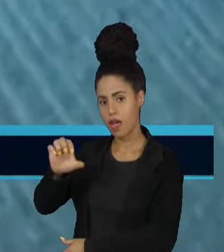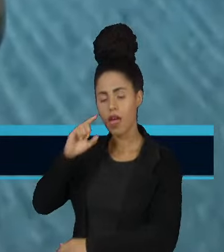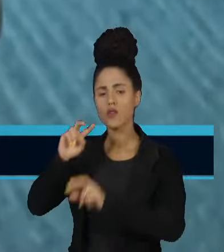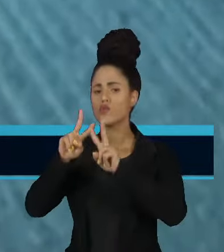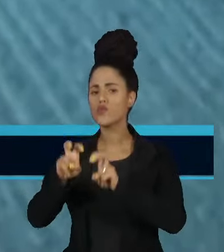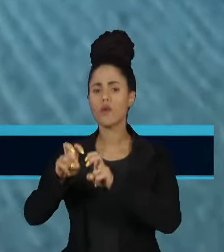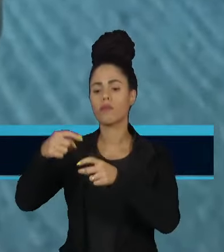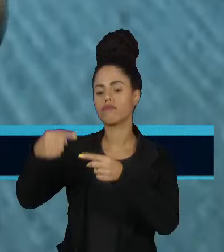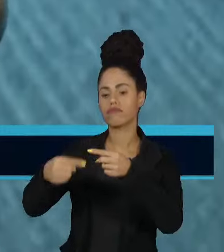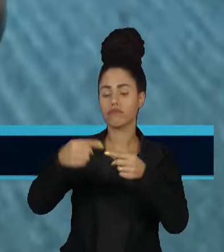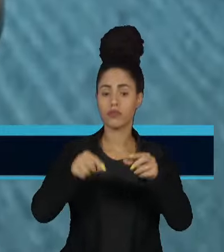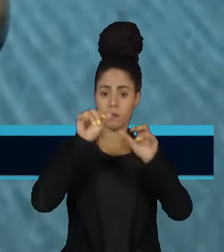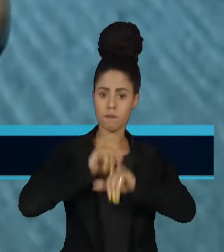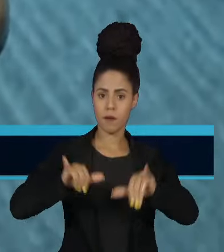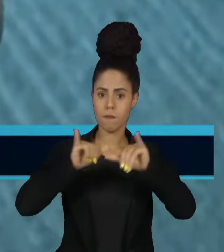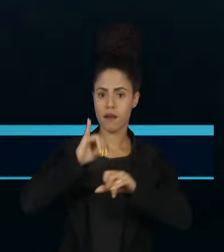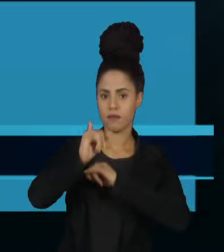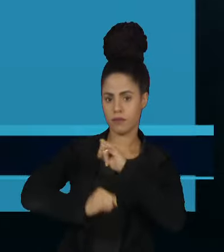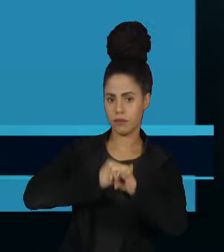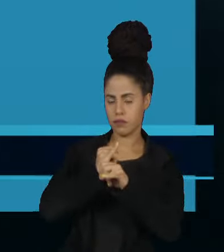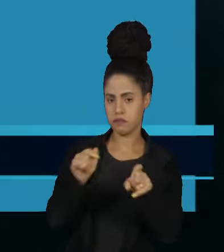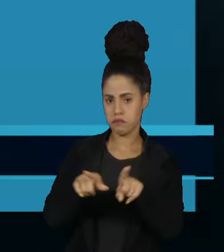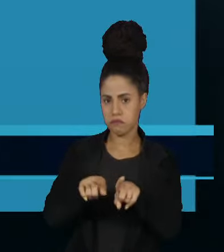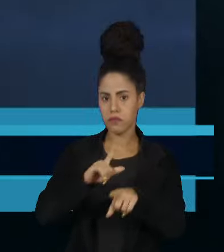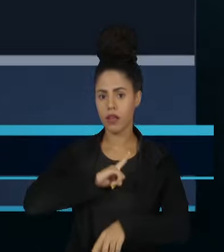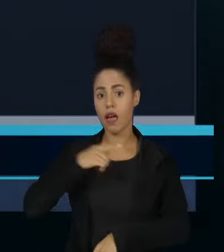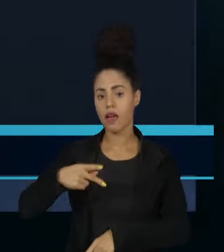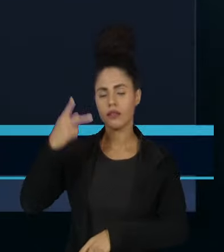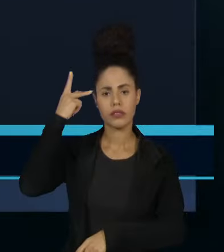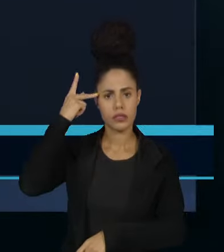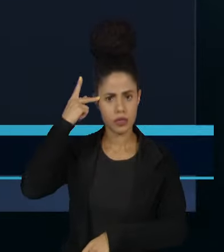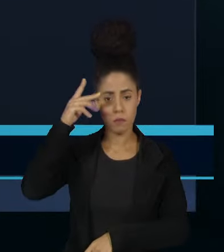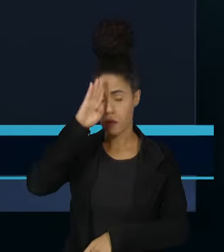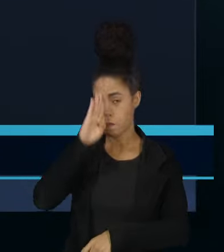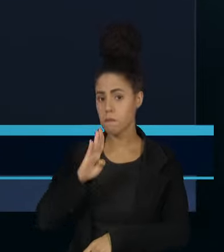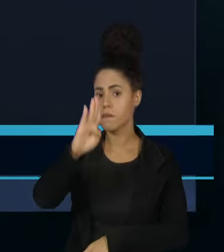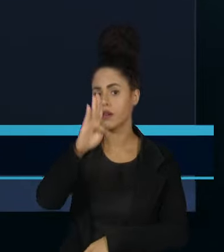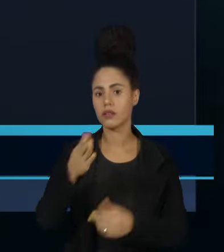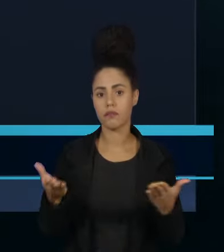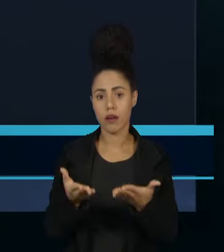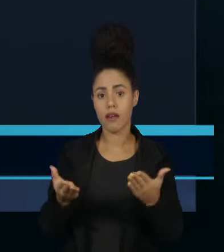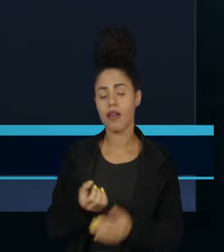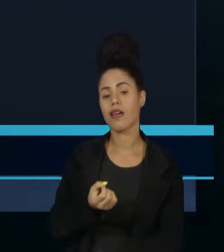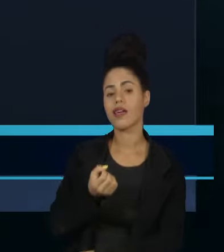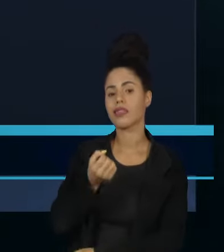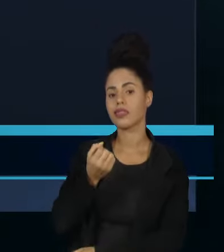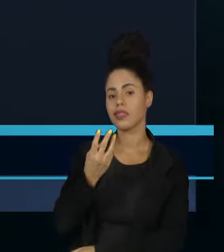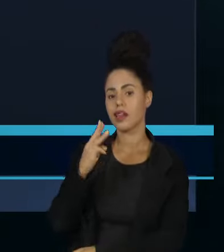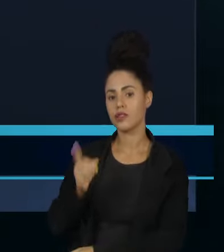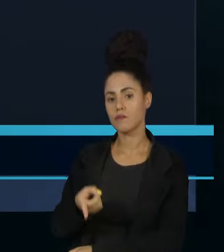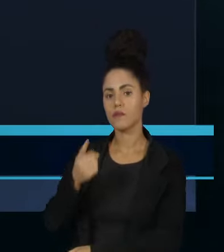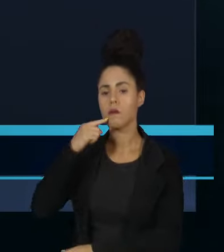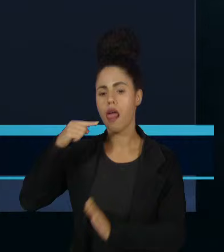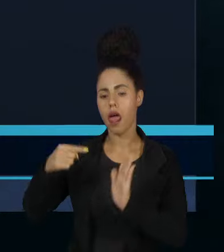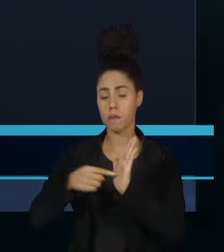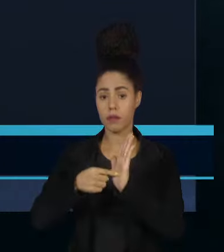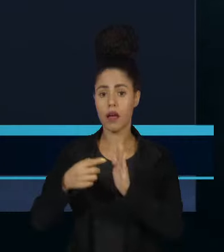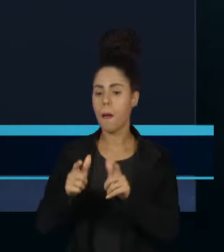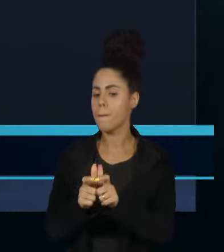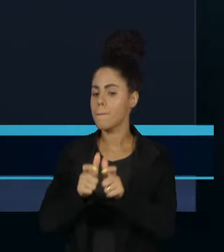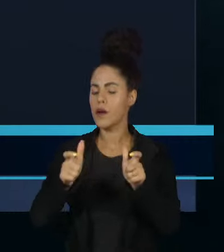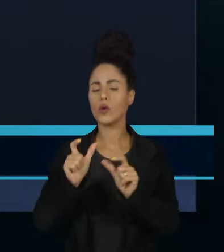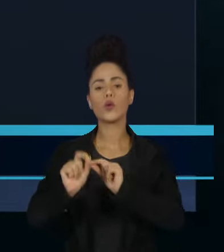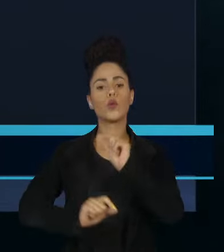irregularidades de campanhas na internet. O estado de São Paulo lidera a lista com mais de 3 mil denúncias. A maioria